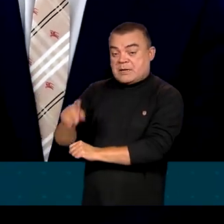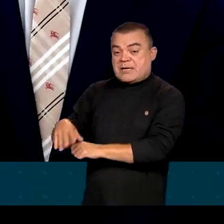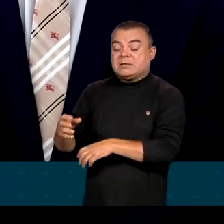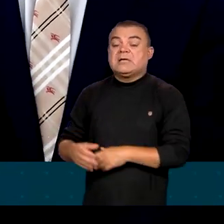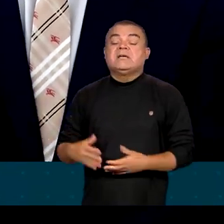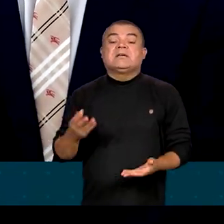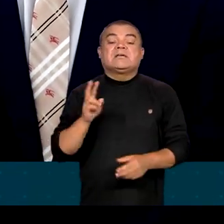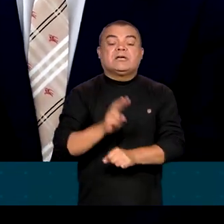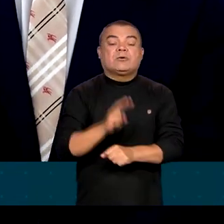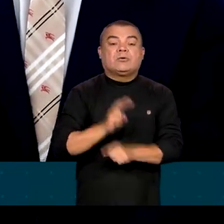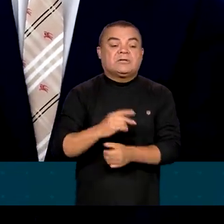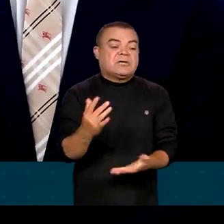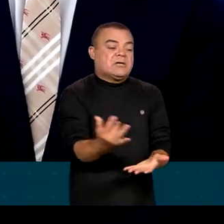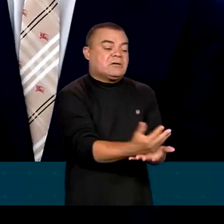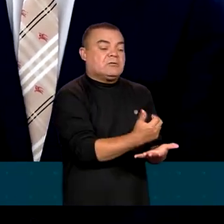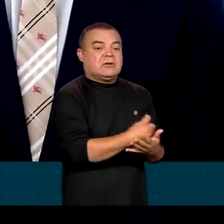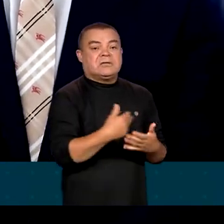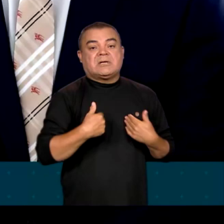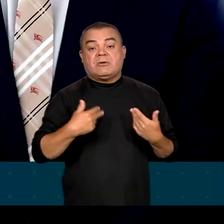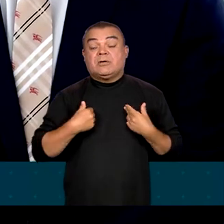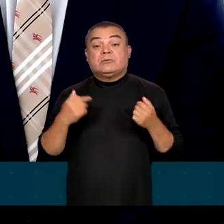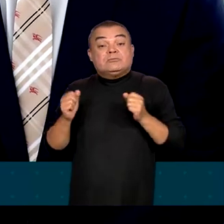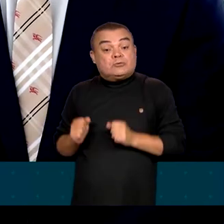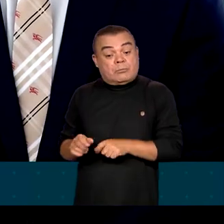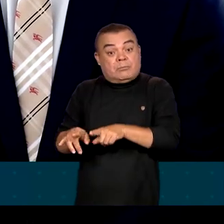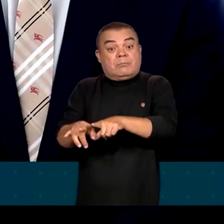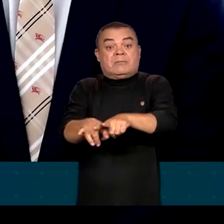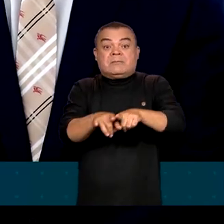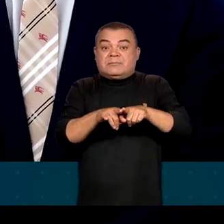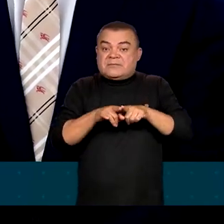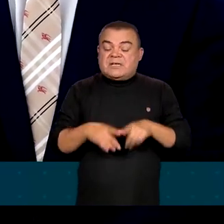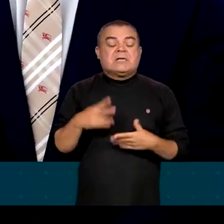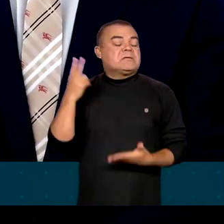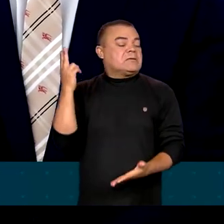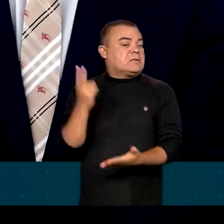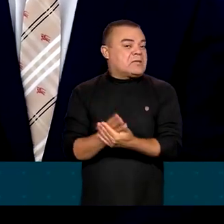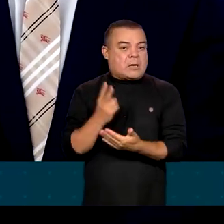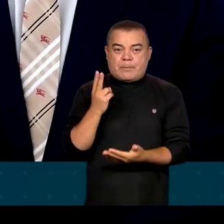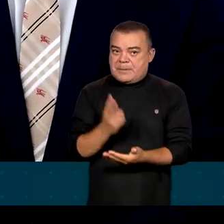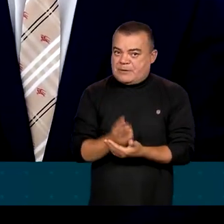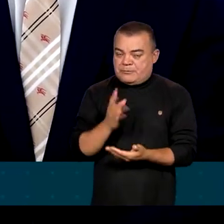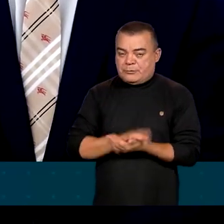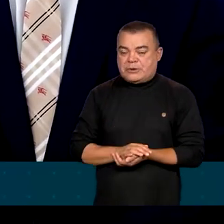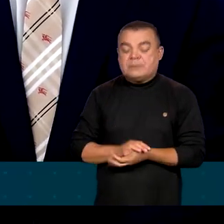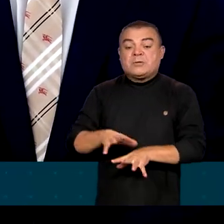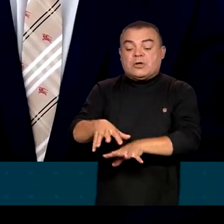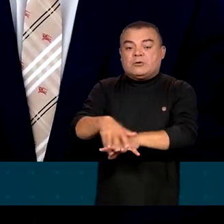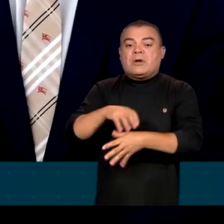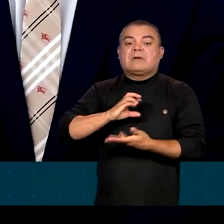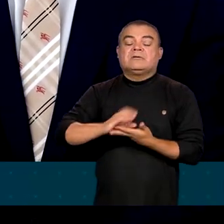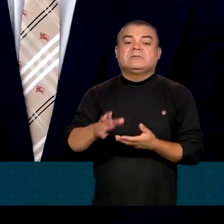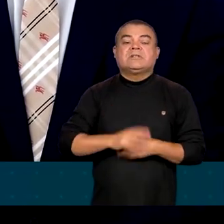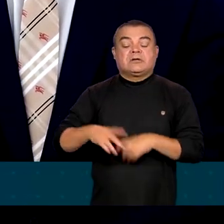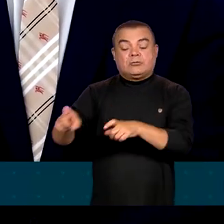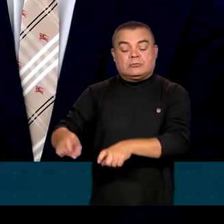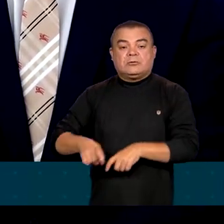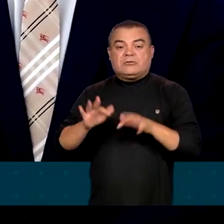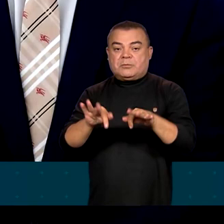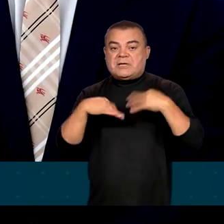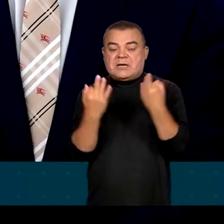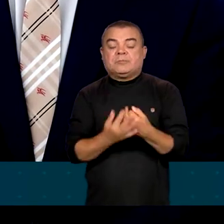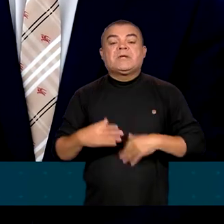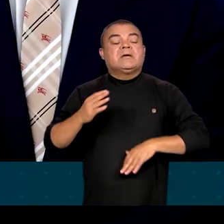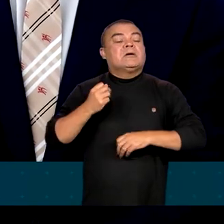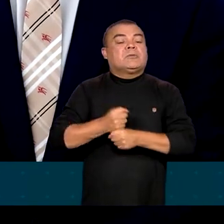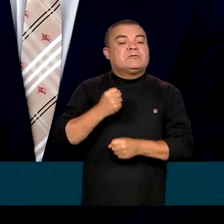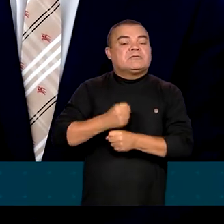pelos extremos. Então, eu sou um aliado, sempre fui, do agronegócio, da agricultura familiar, da produção